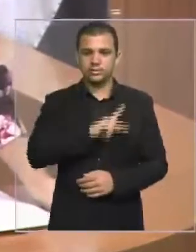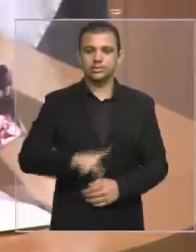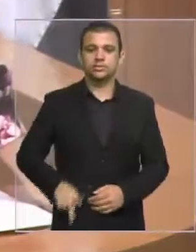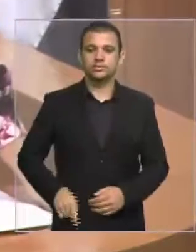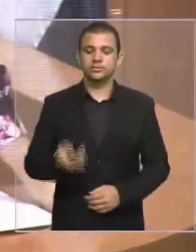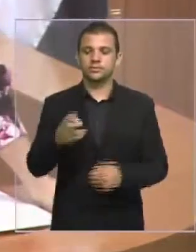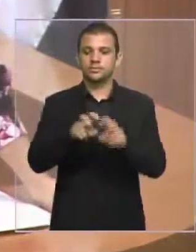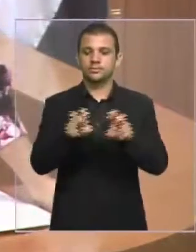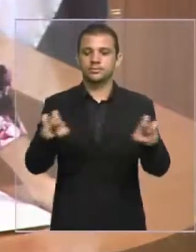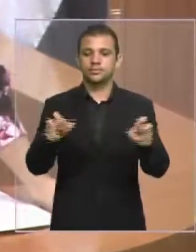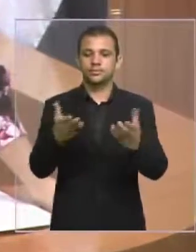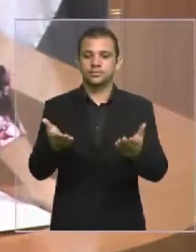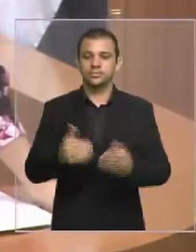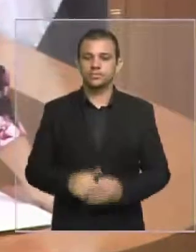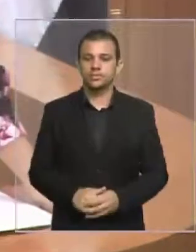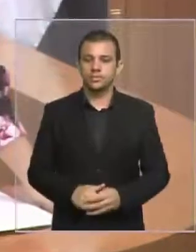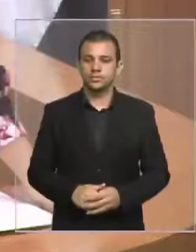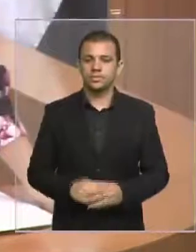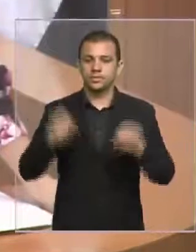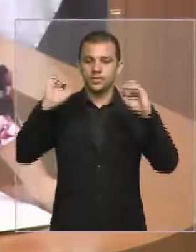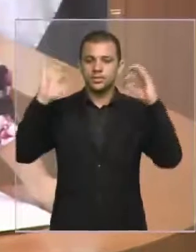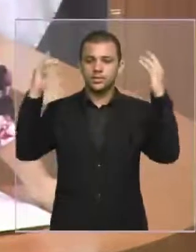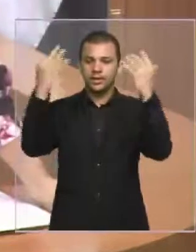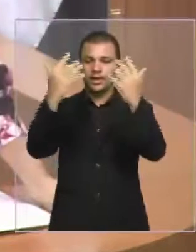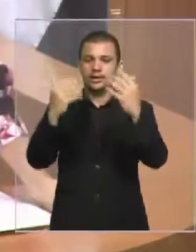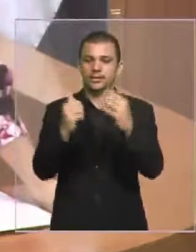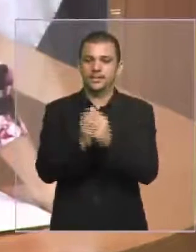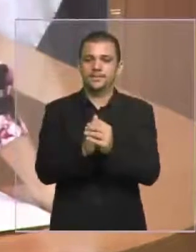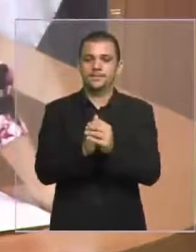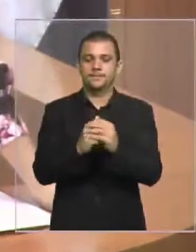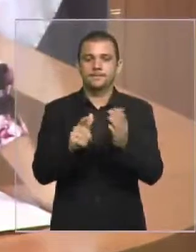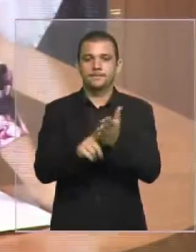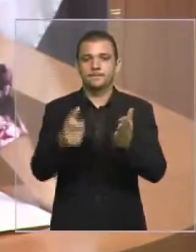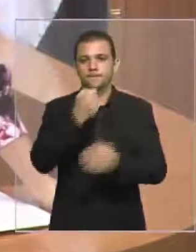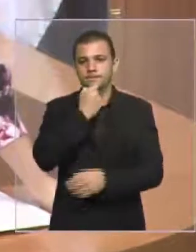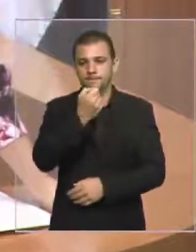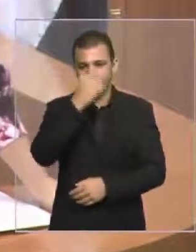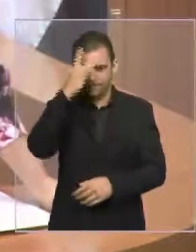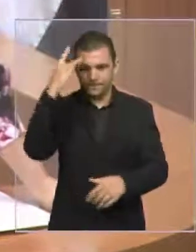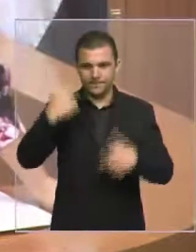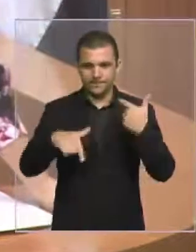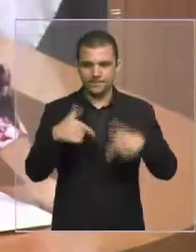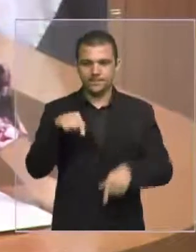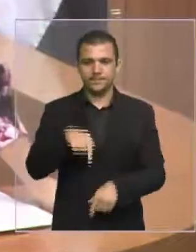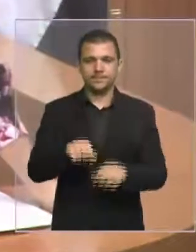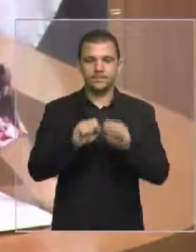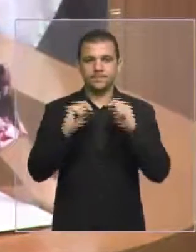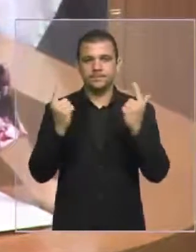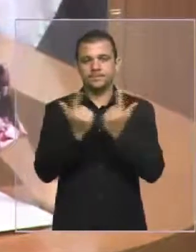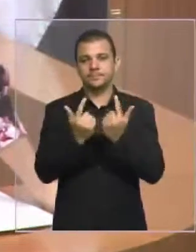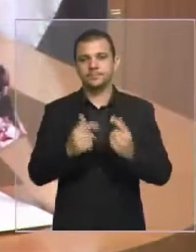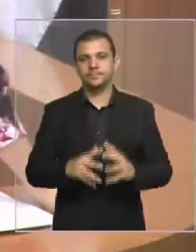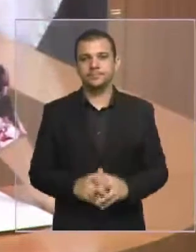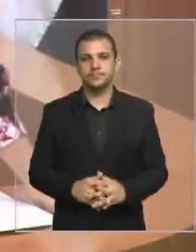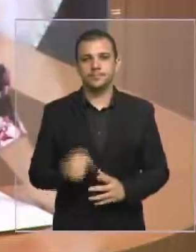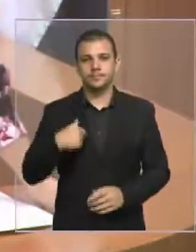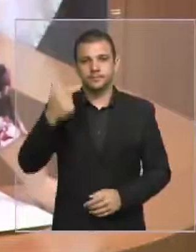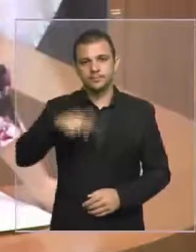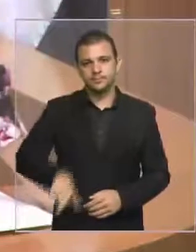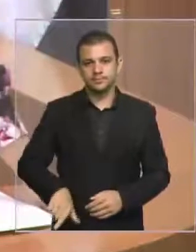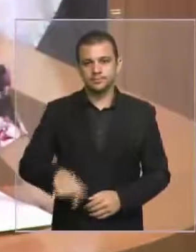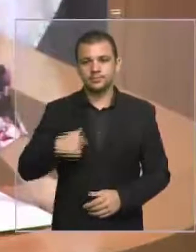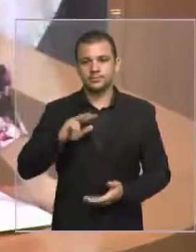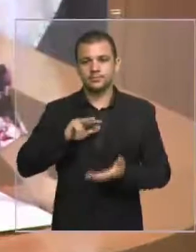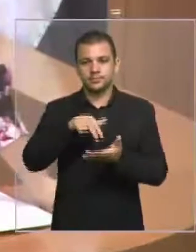diretora, galeria, imprensa, servidores da casa. Eu mais uma vez